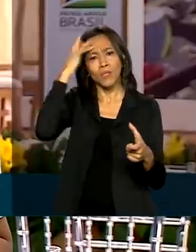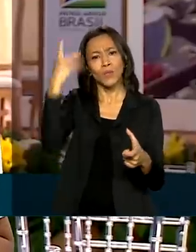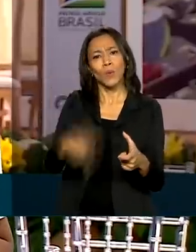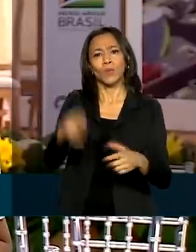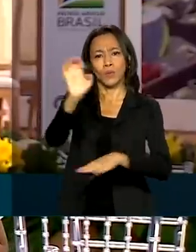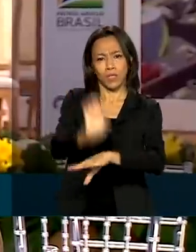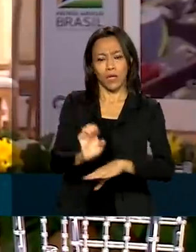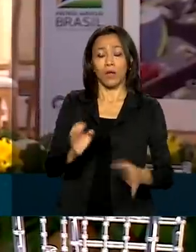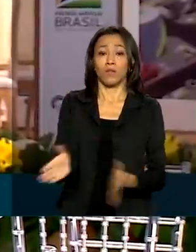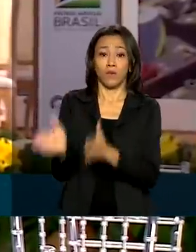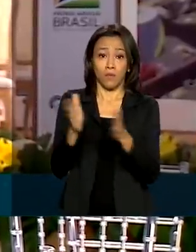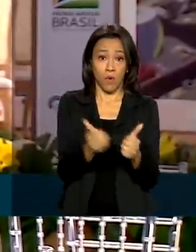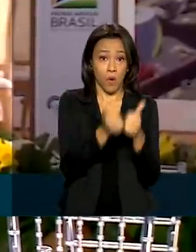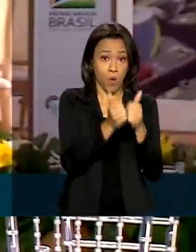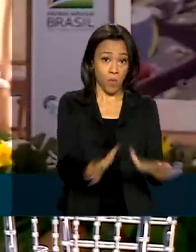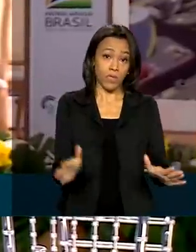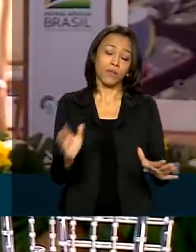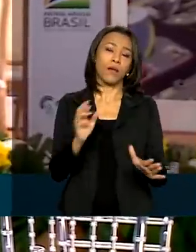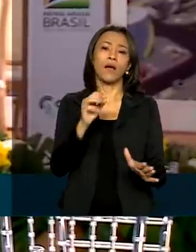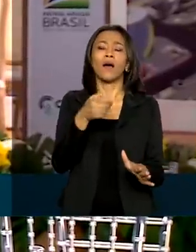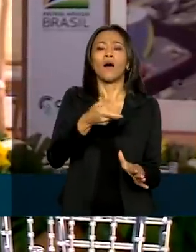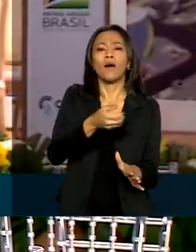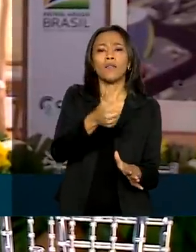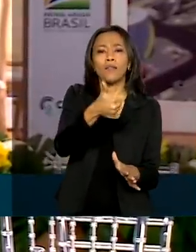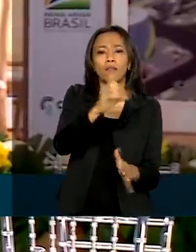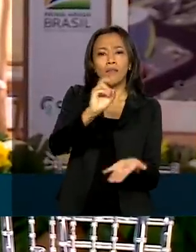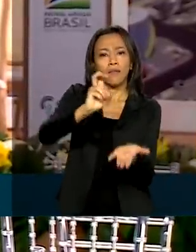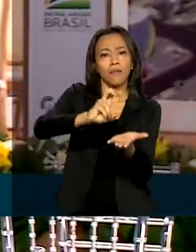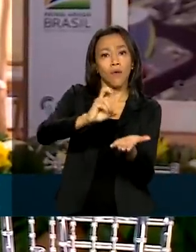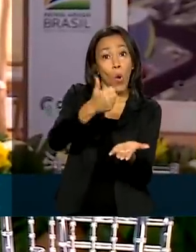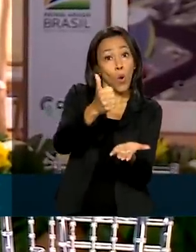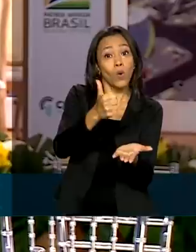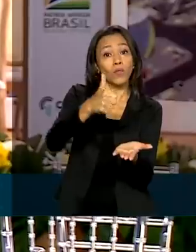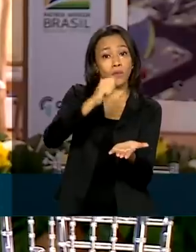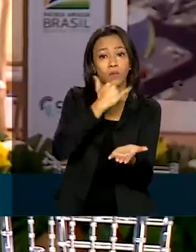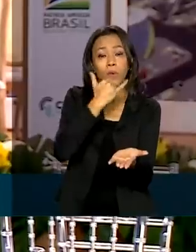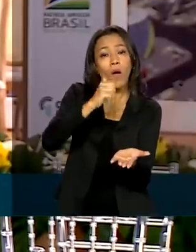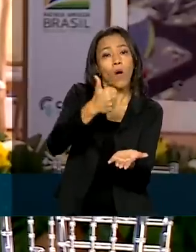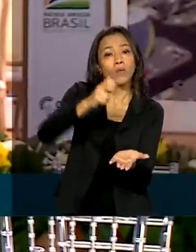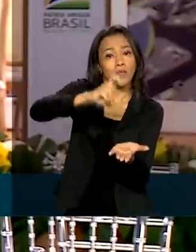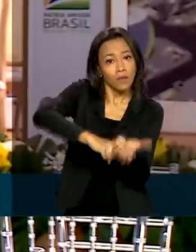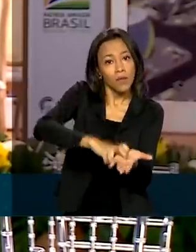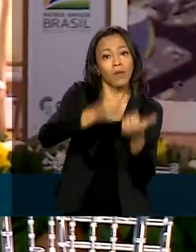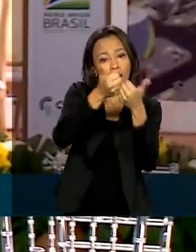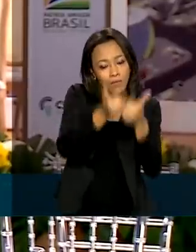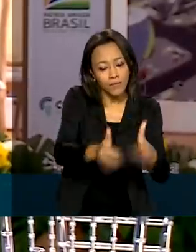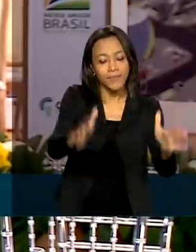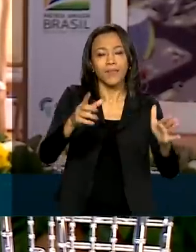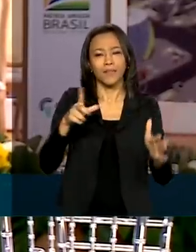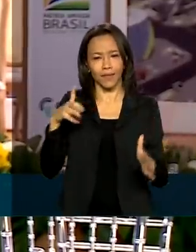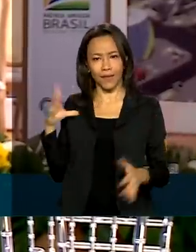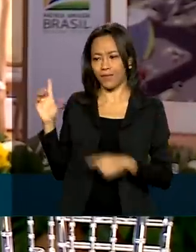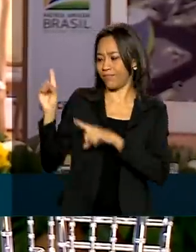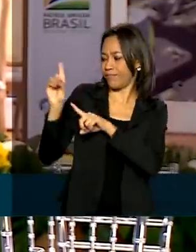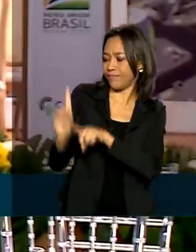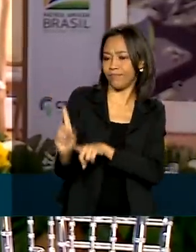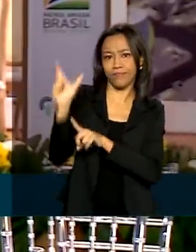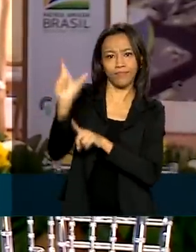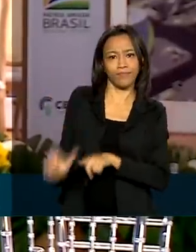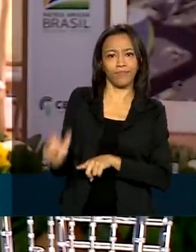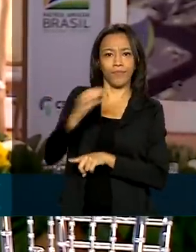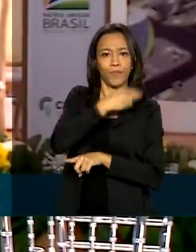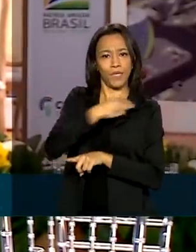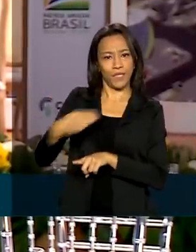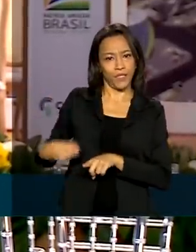começar às 11 horas da manhã e, além da presença do presidente Jair Bolsonaro, vai contar com a participação do ministro de Minas e Energia,